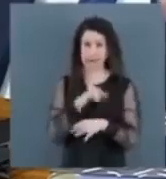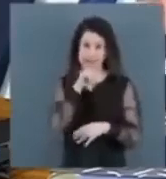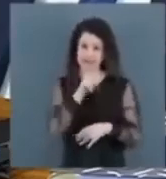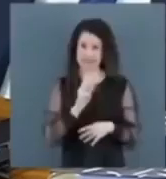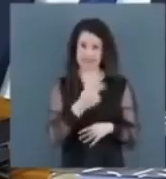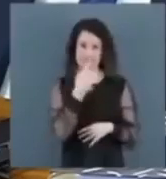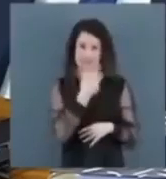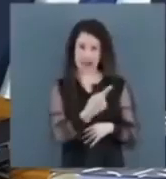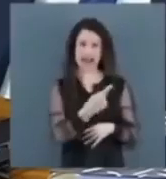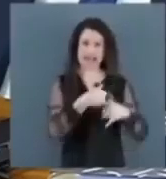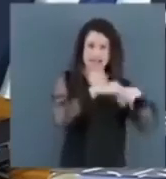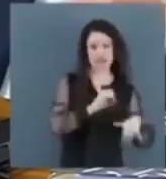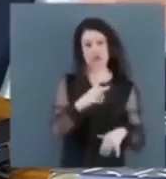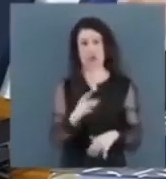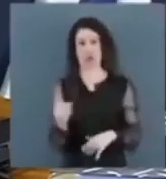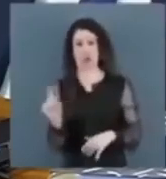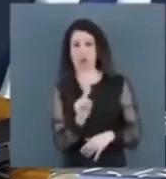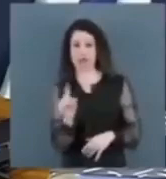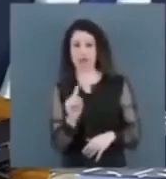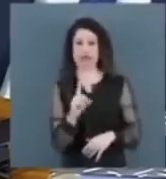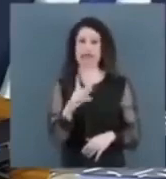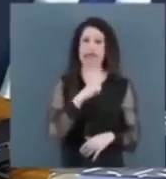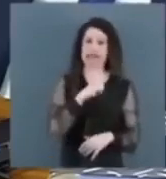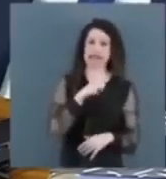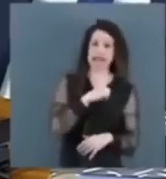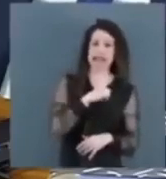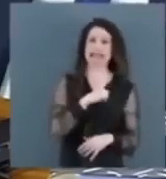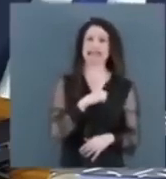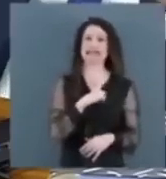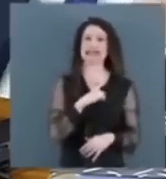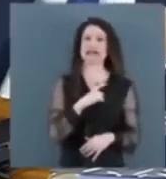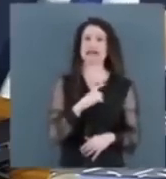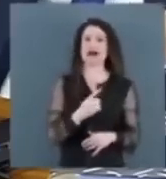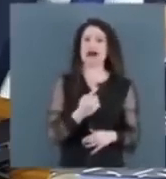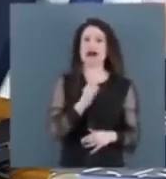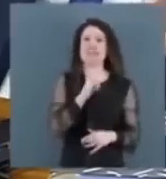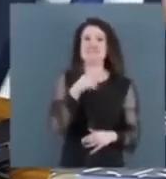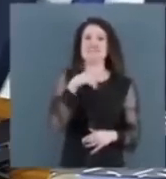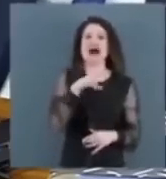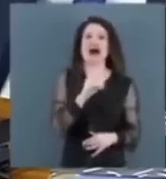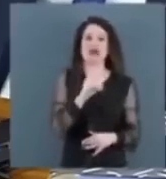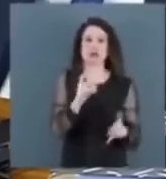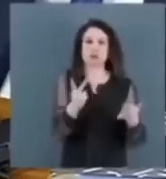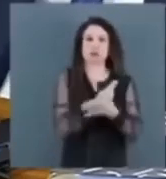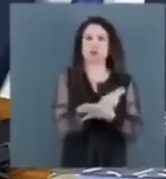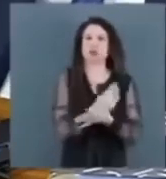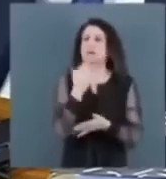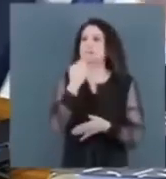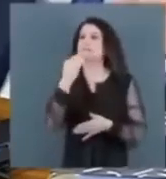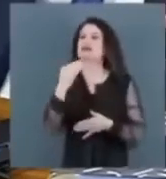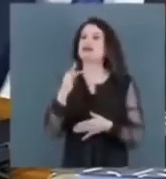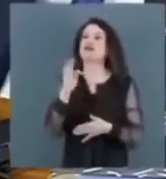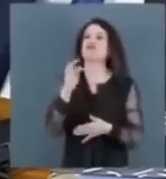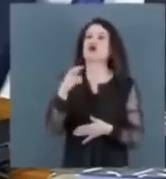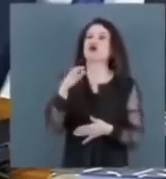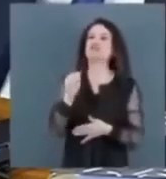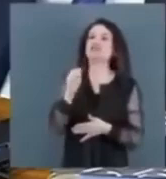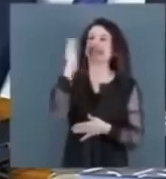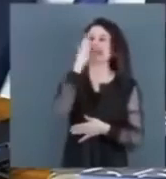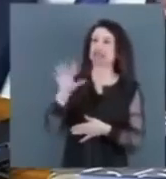diz que esteve, não esteve, teve infarto, quase não teve infarto, não pediu à Força Nacional porque não foi solicitada, e